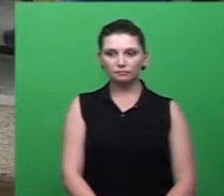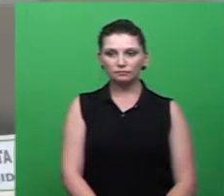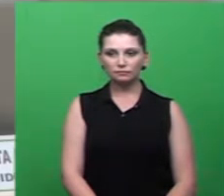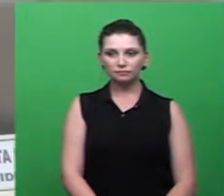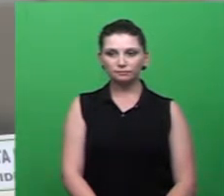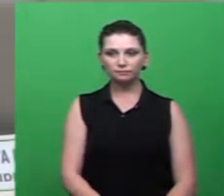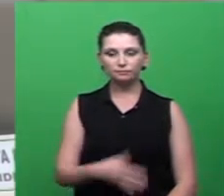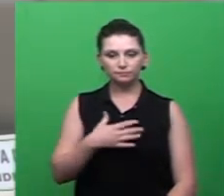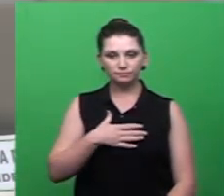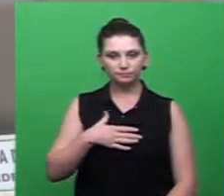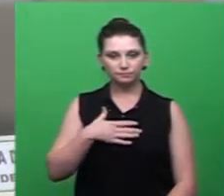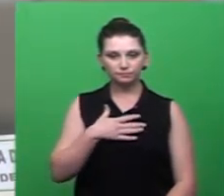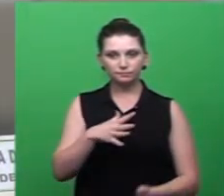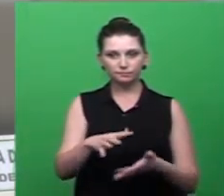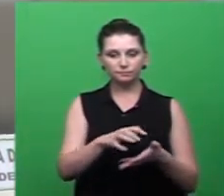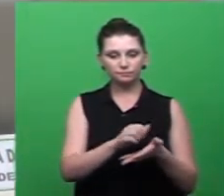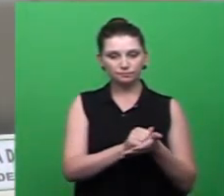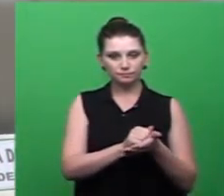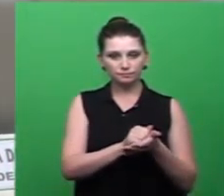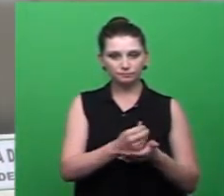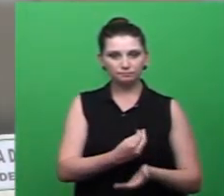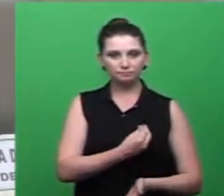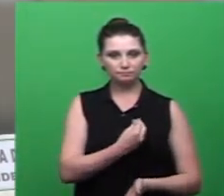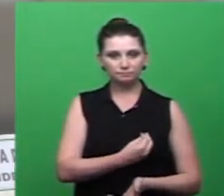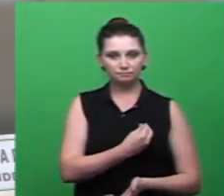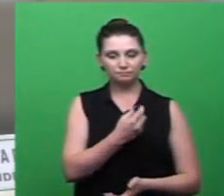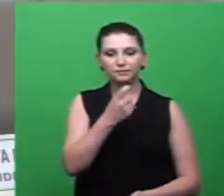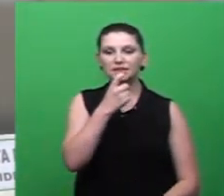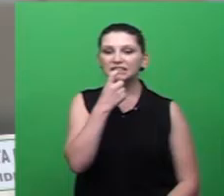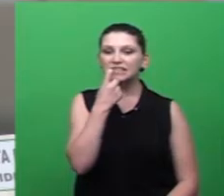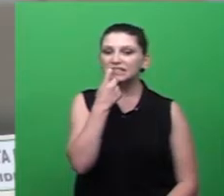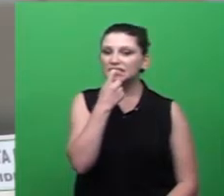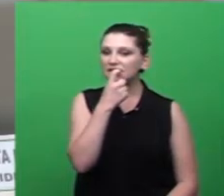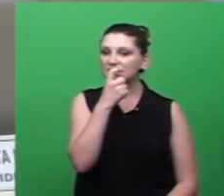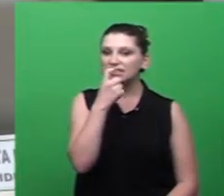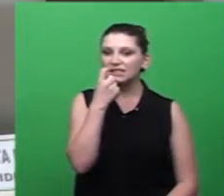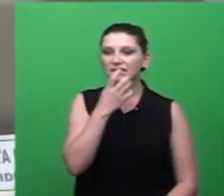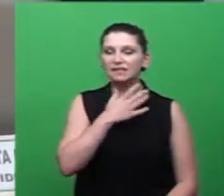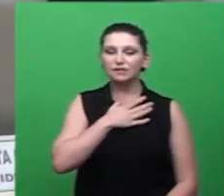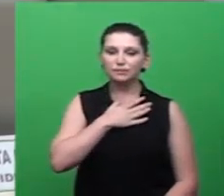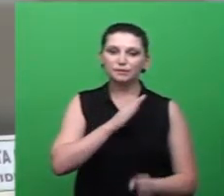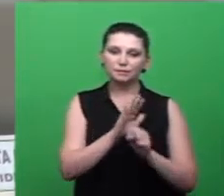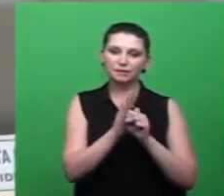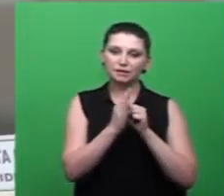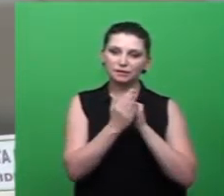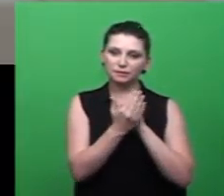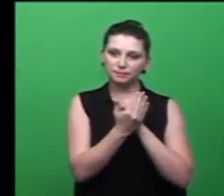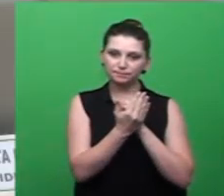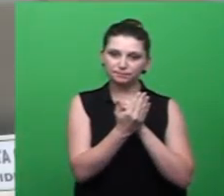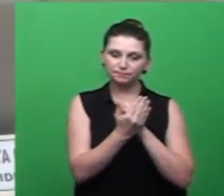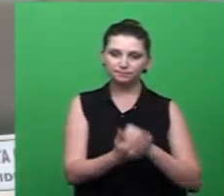Gostaria de registrar a presença aqui do doutor João, dentista do meu bairro, do bairro Nossa Senhora de Assalete. Obrigado pela presença, amigo.